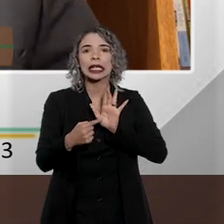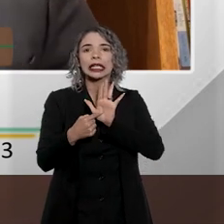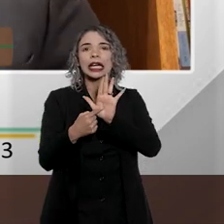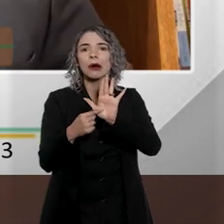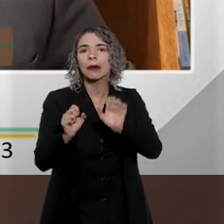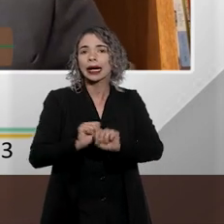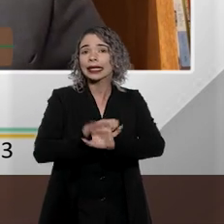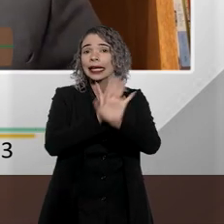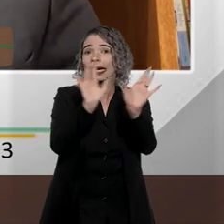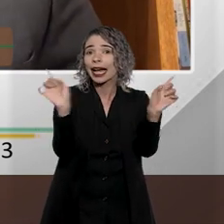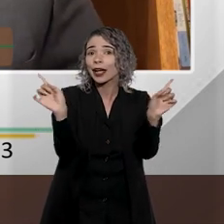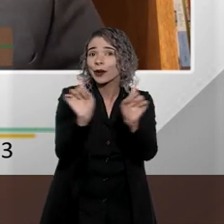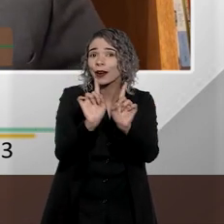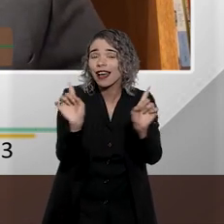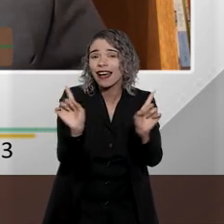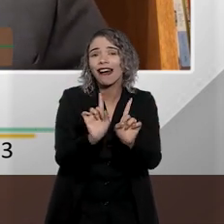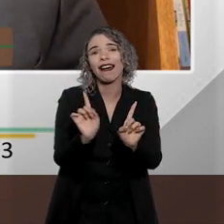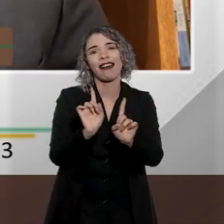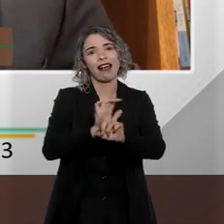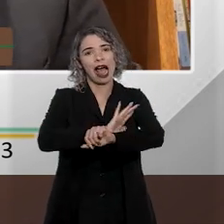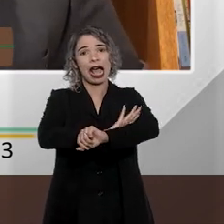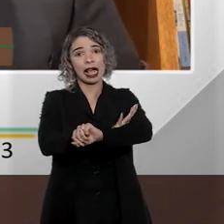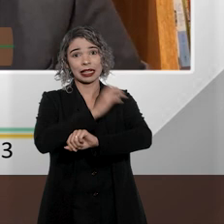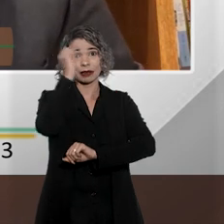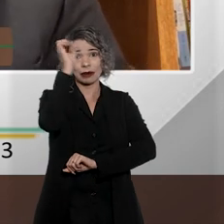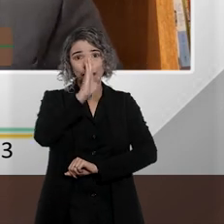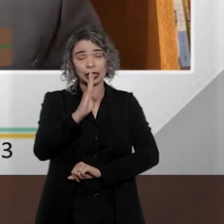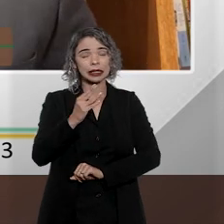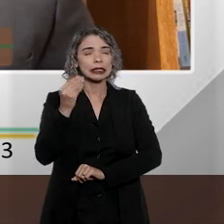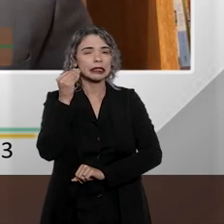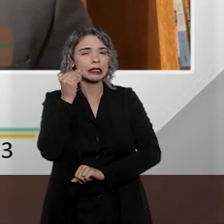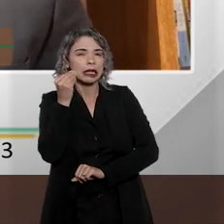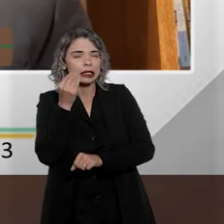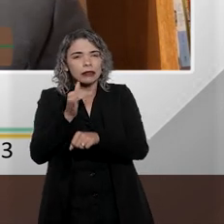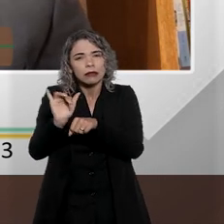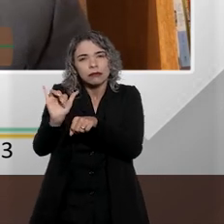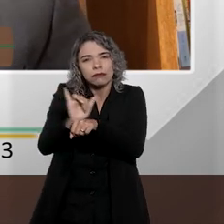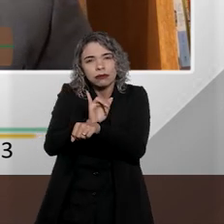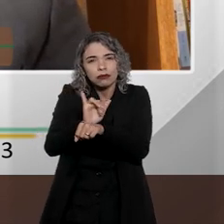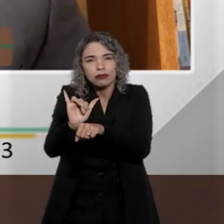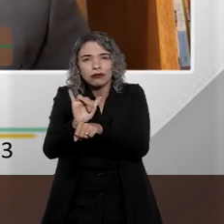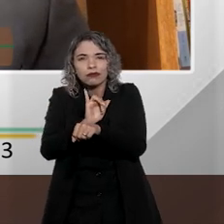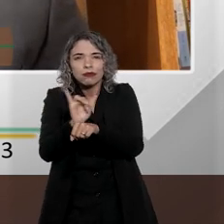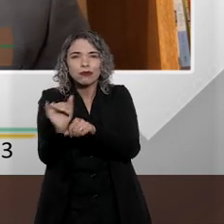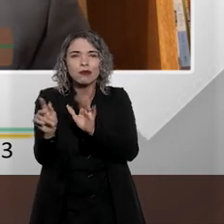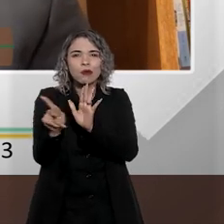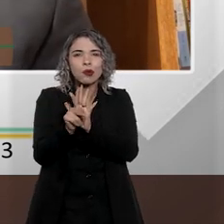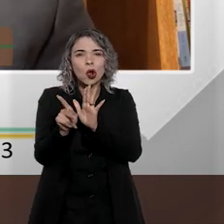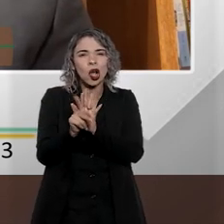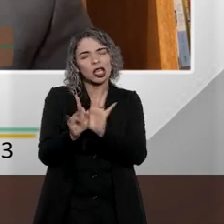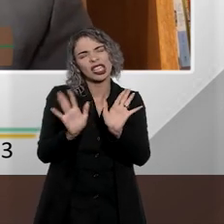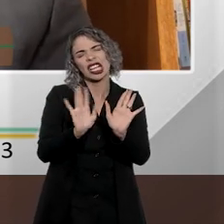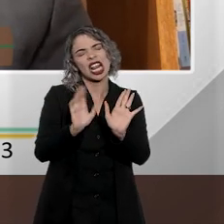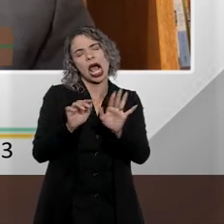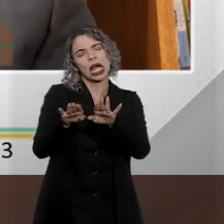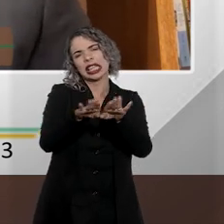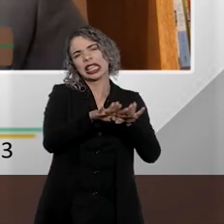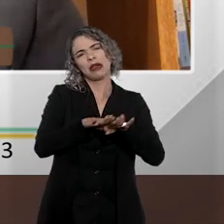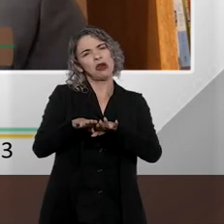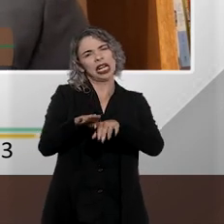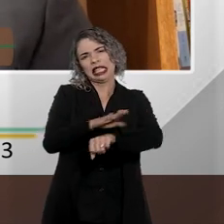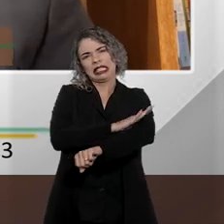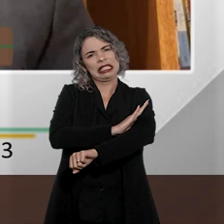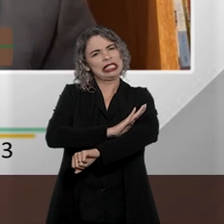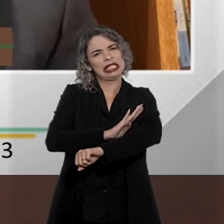apresenta como racismo. O racismo brasileiro, ele tenta levar a cabo o mito da democracia racial,